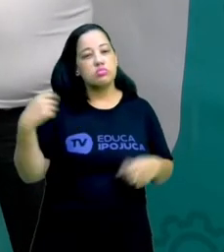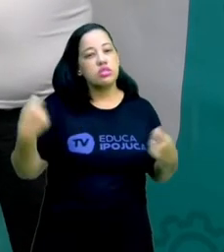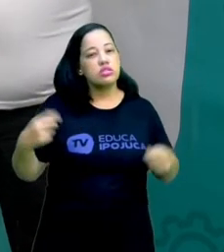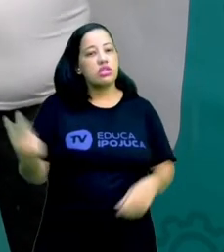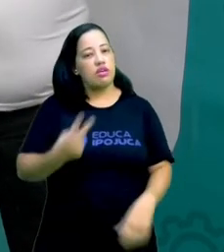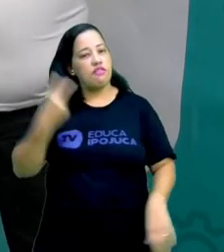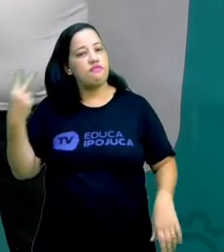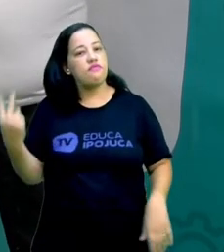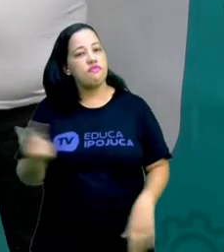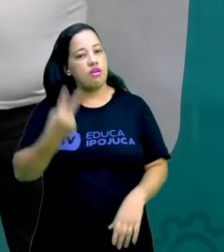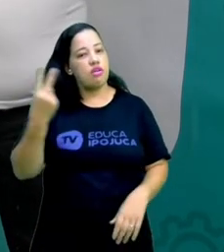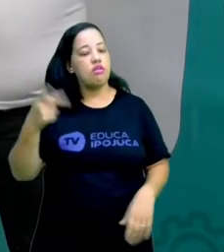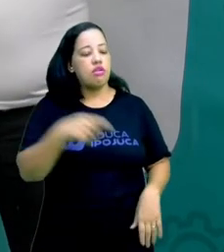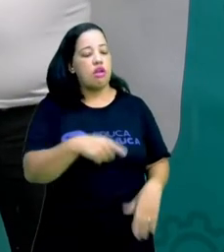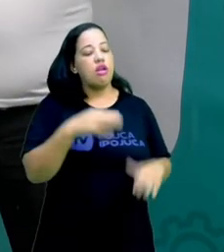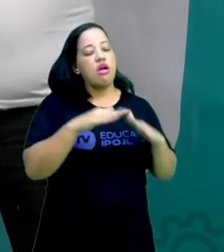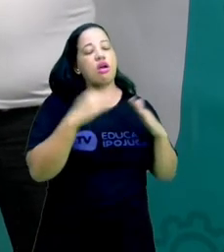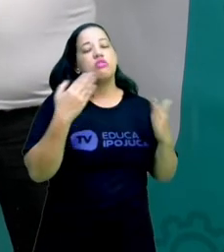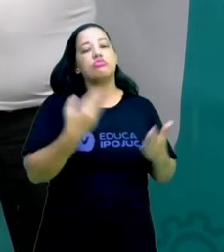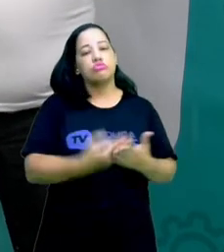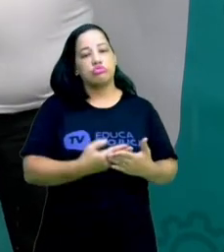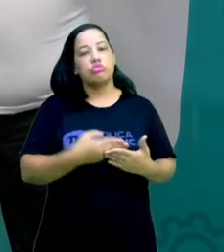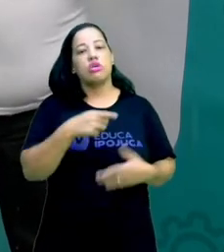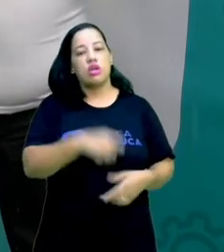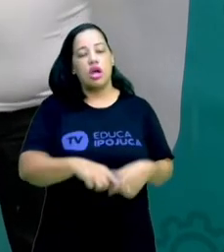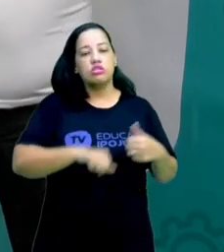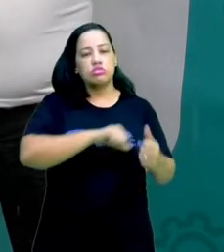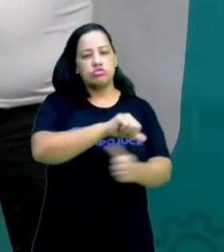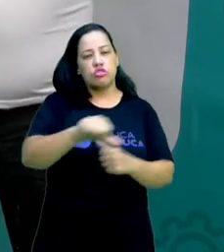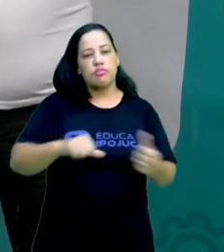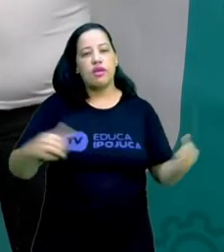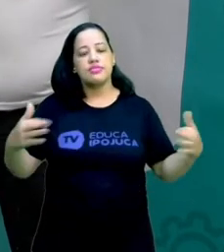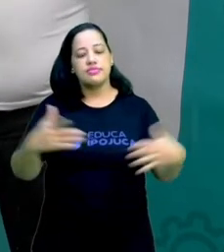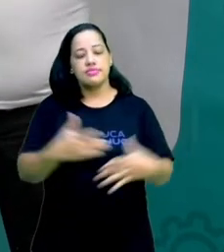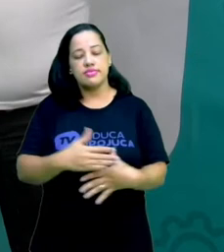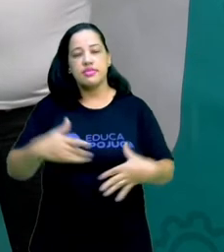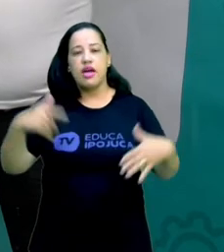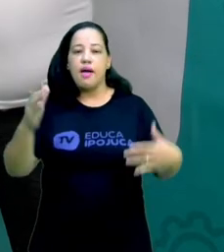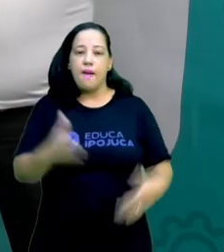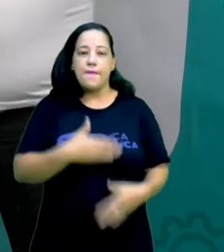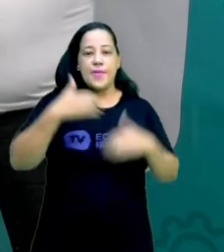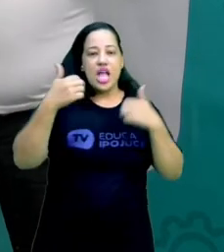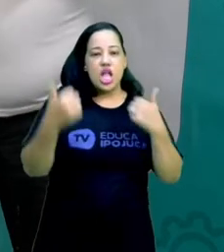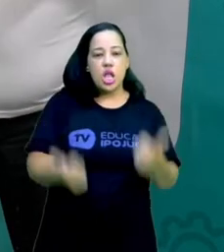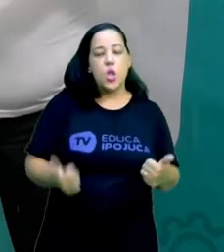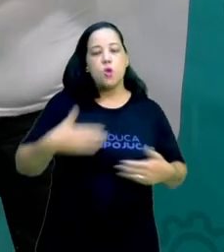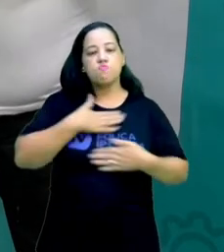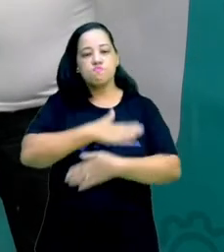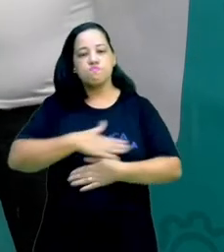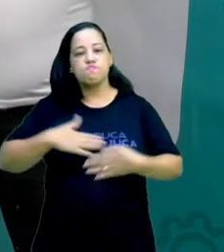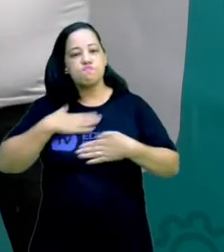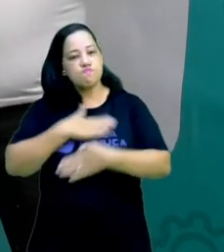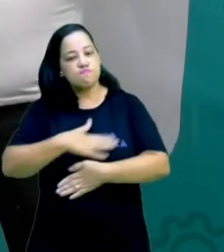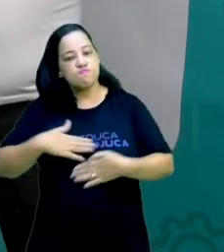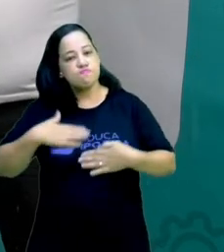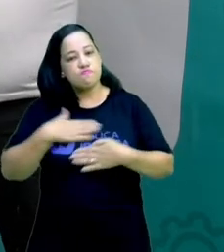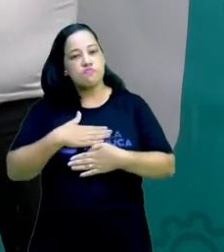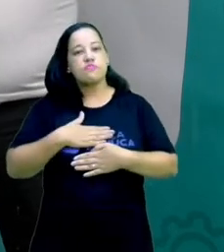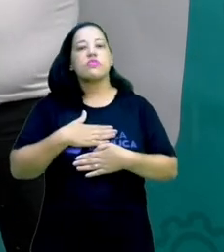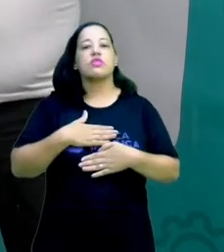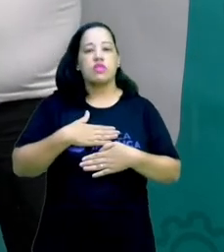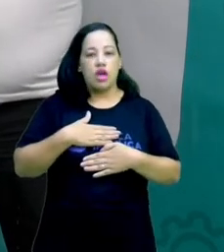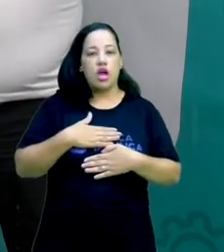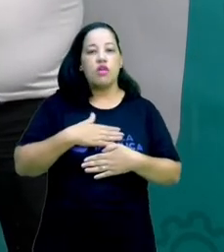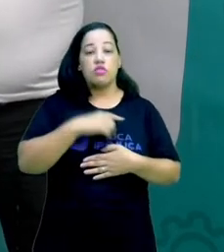tem dentro da escola para que a gente transforme a nossa cidade em uma cidade melhor, em uma cidade agradável e para a gente poder